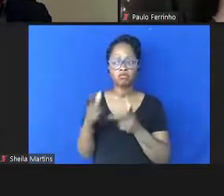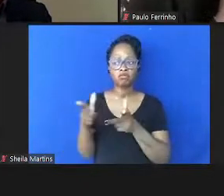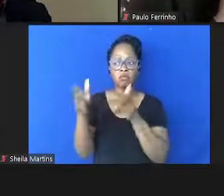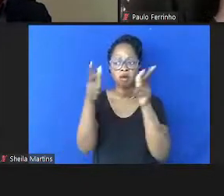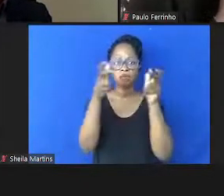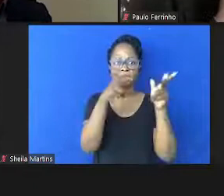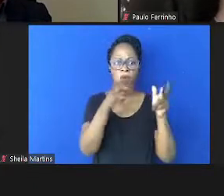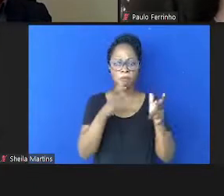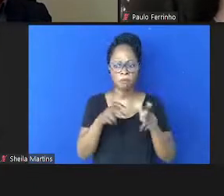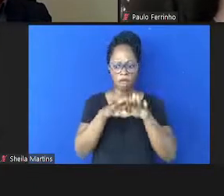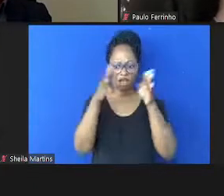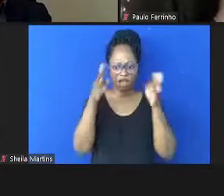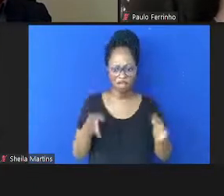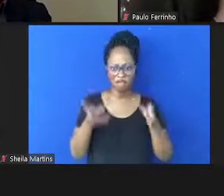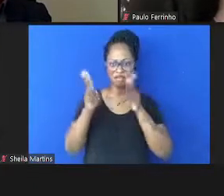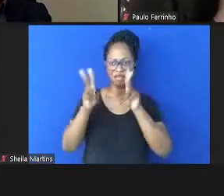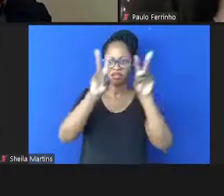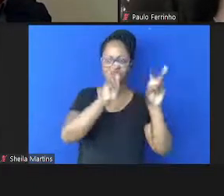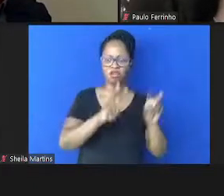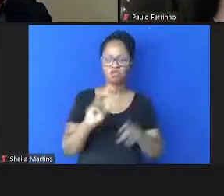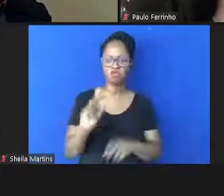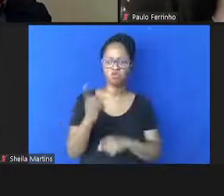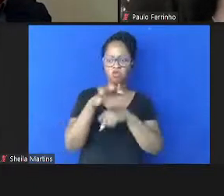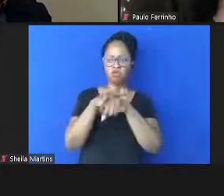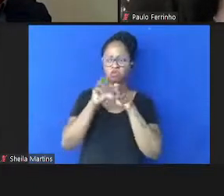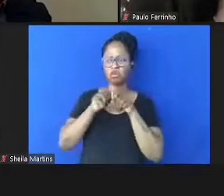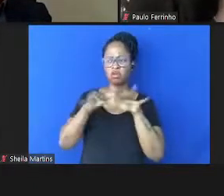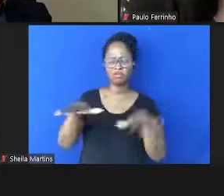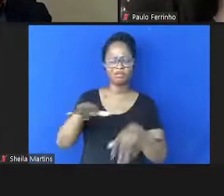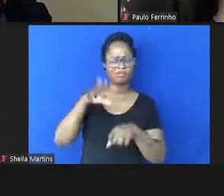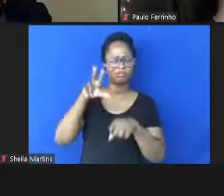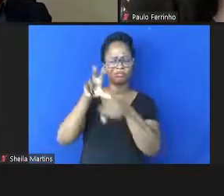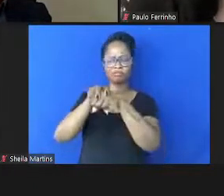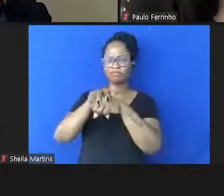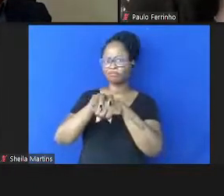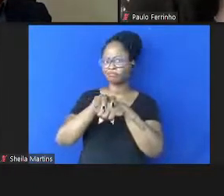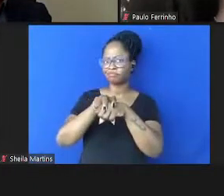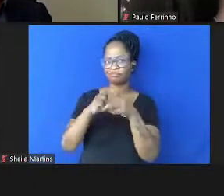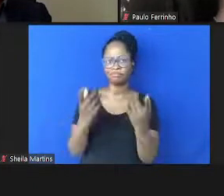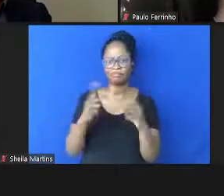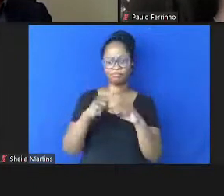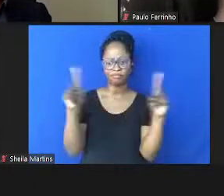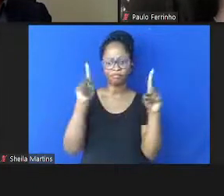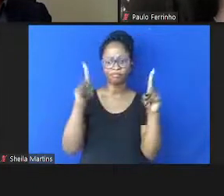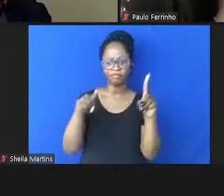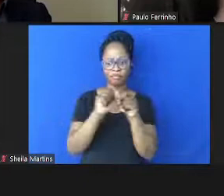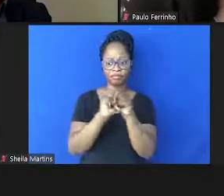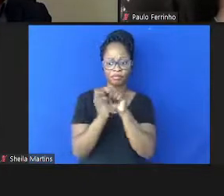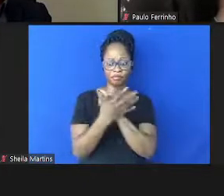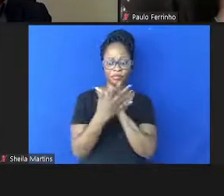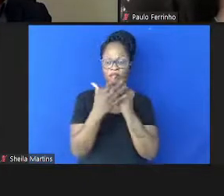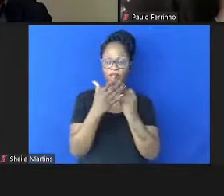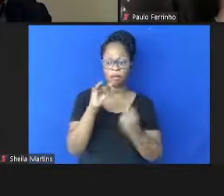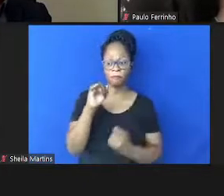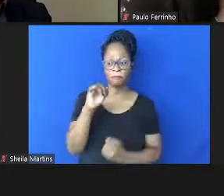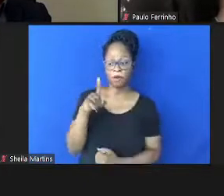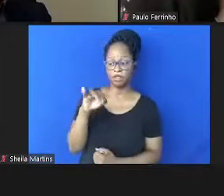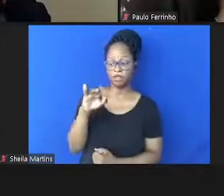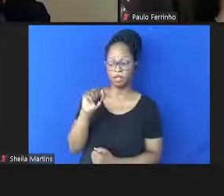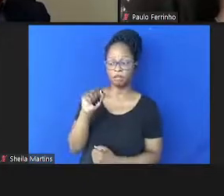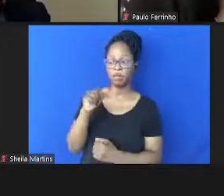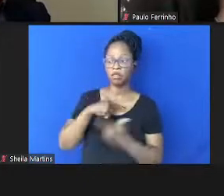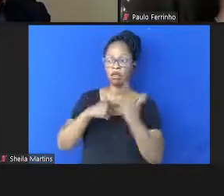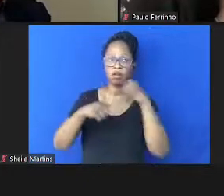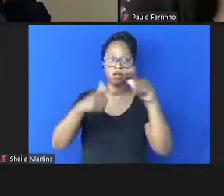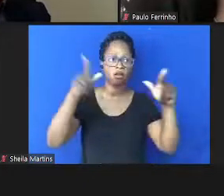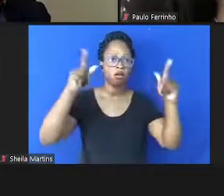mesas, falando apenas de uma doença viral, mas de uma pandemia que interage, na verdade, com outras condições